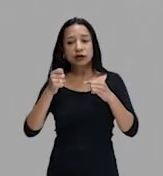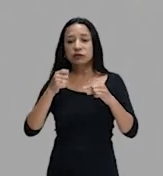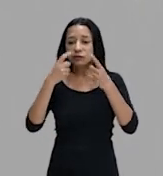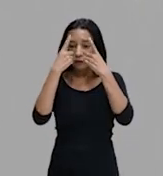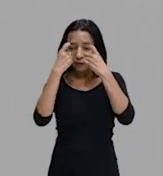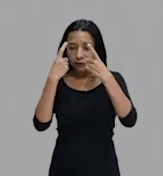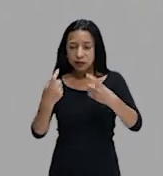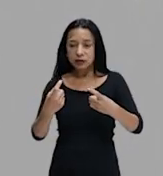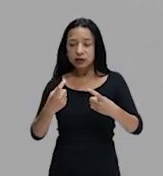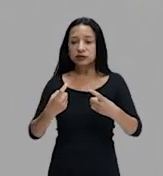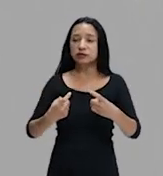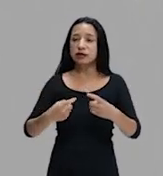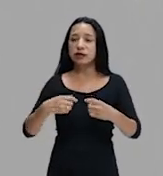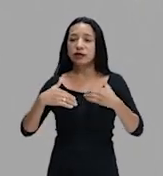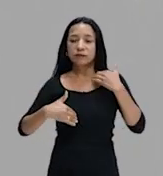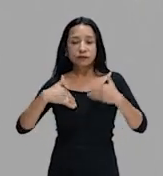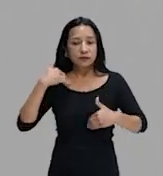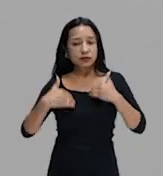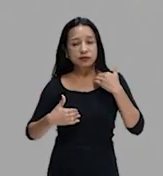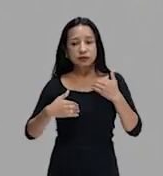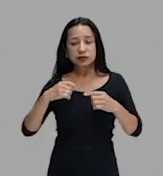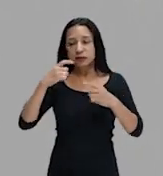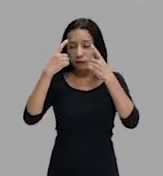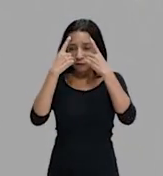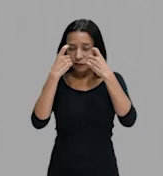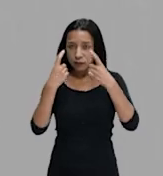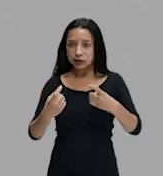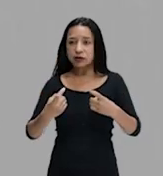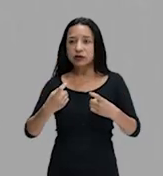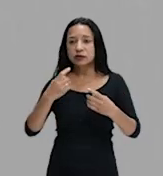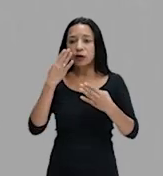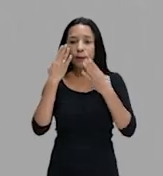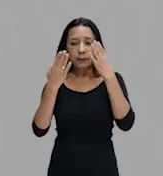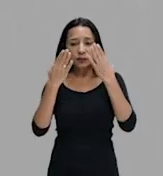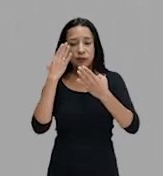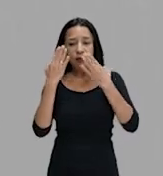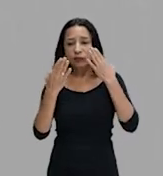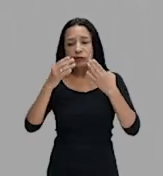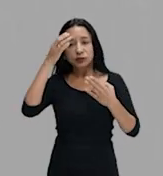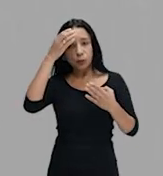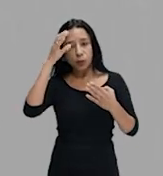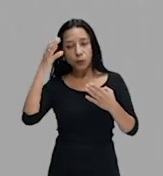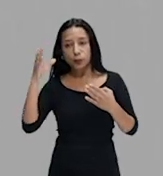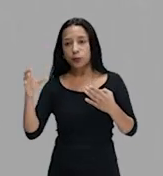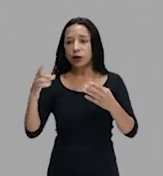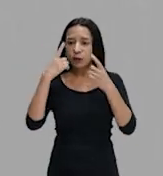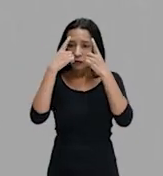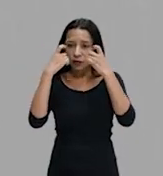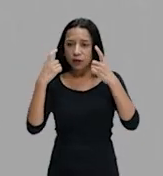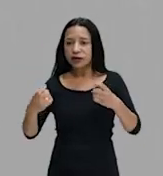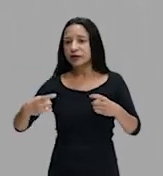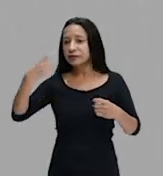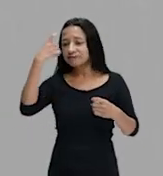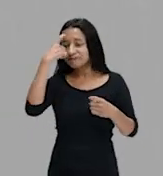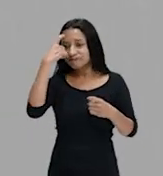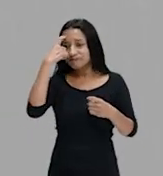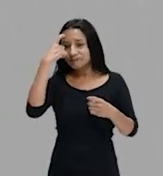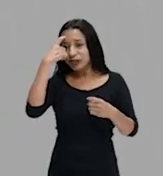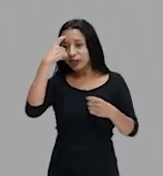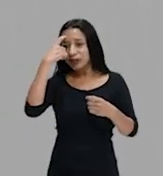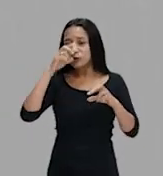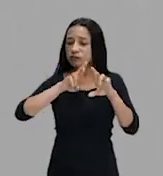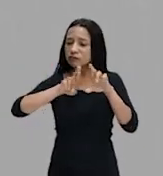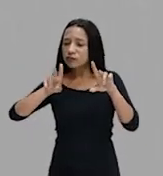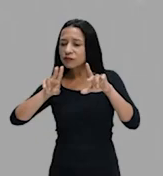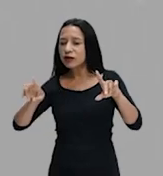a violência psicológica, a violência cultural, a violência ideológica. Então, eles vão lutar contra vários